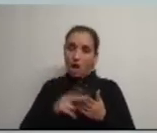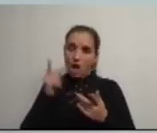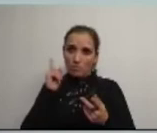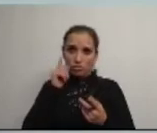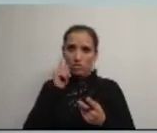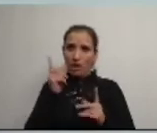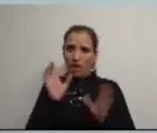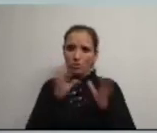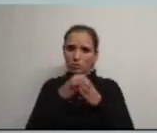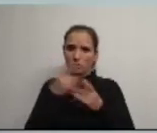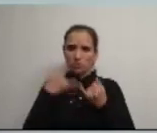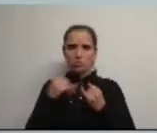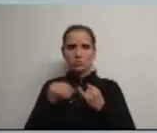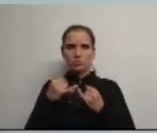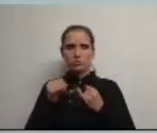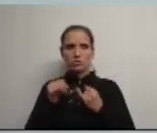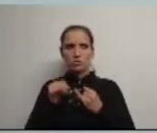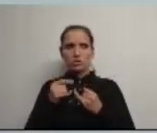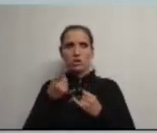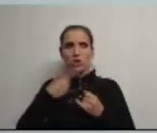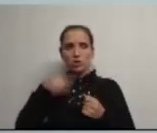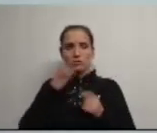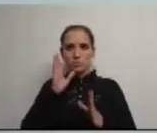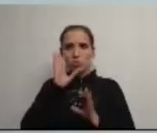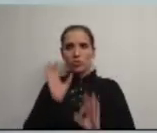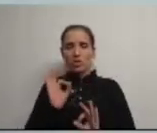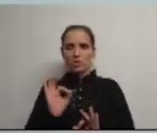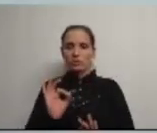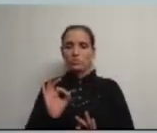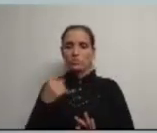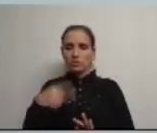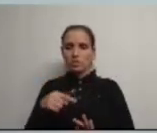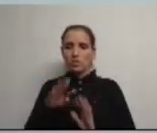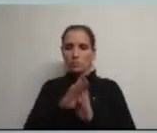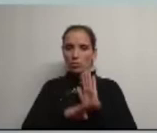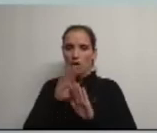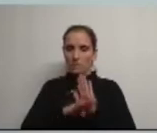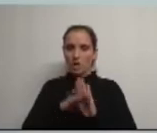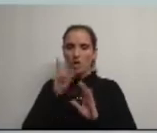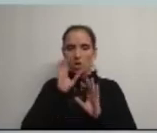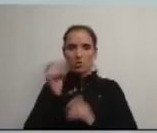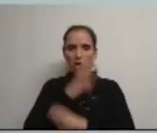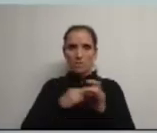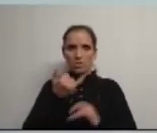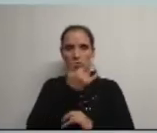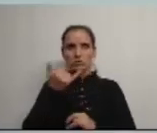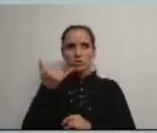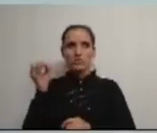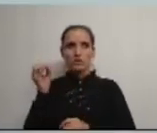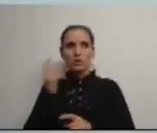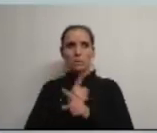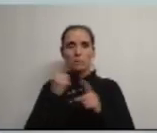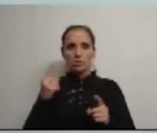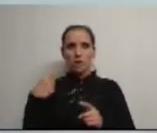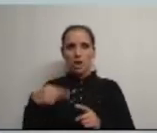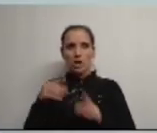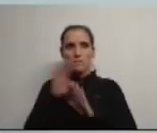que é um lobby muito perigoso e nós temos que ter muito cuidado com o programa Europa 2020 porque